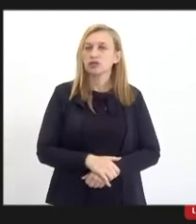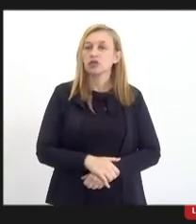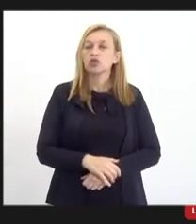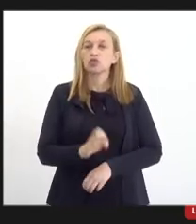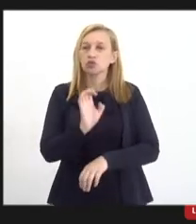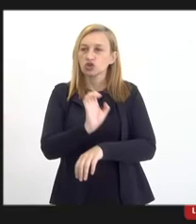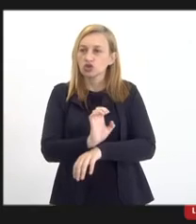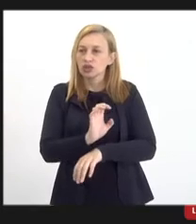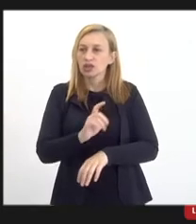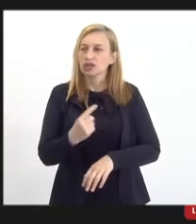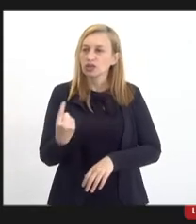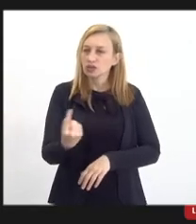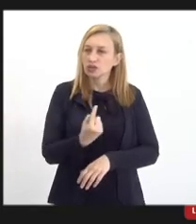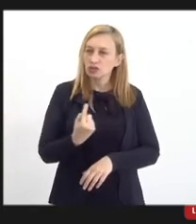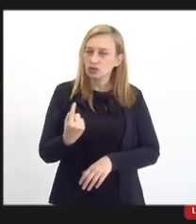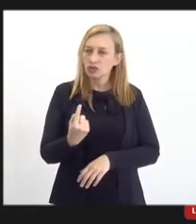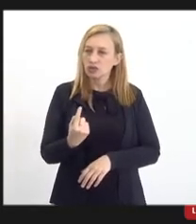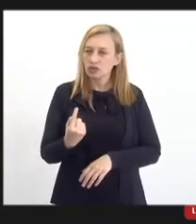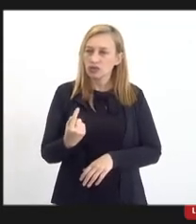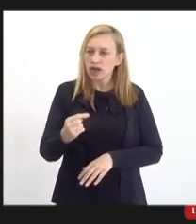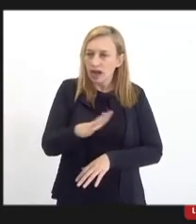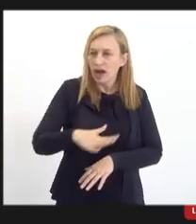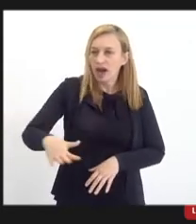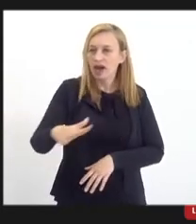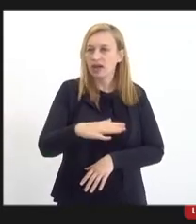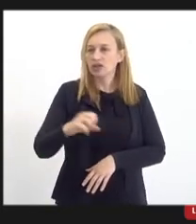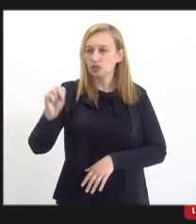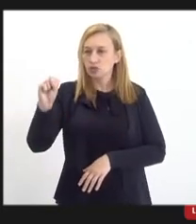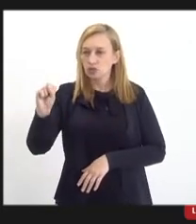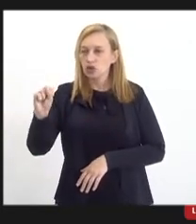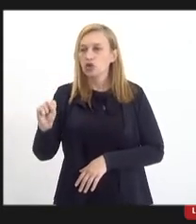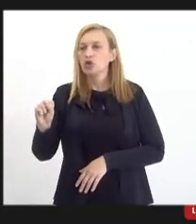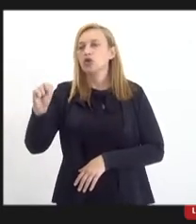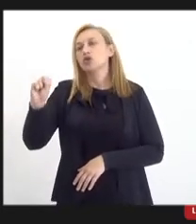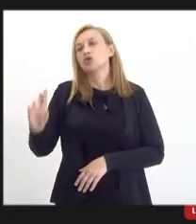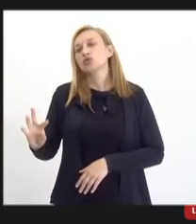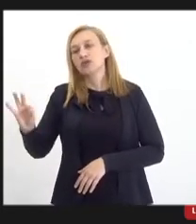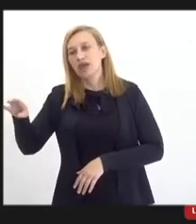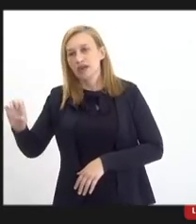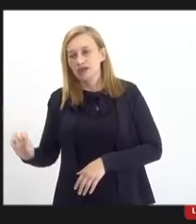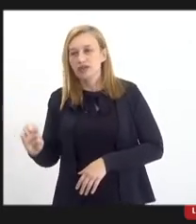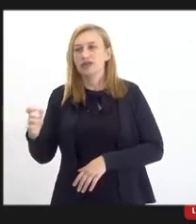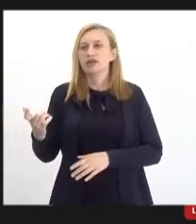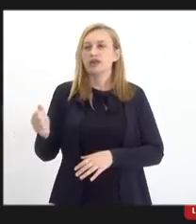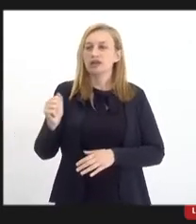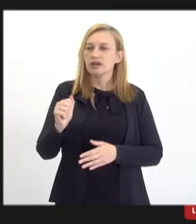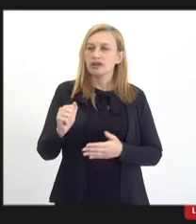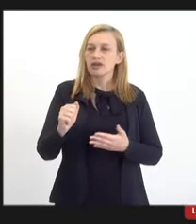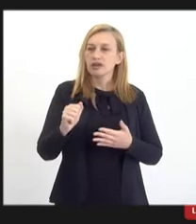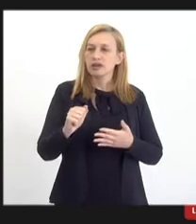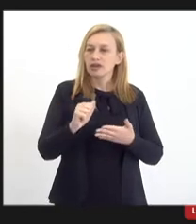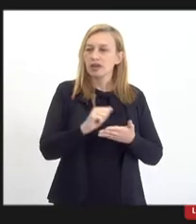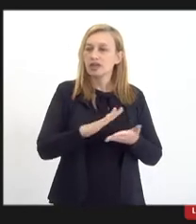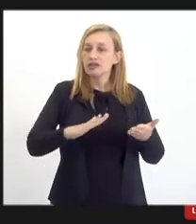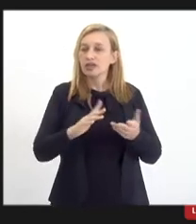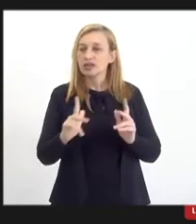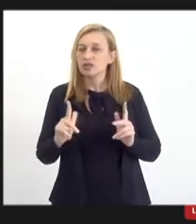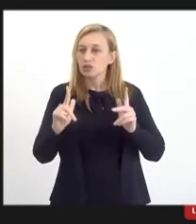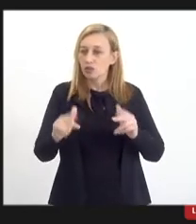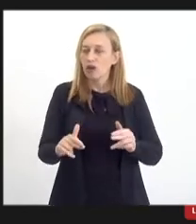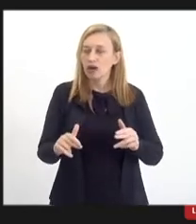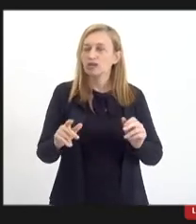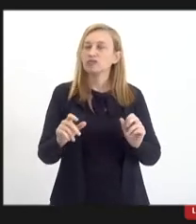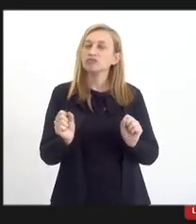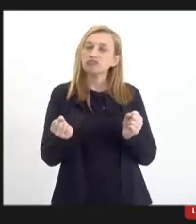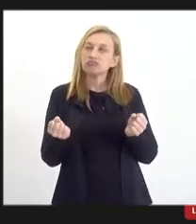estados, né, da nossa região sudeste, em atividades que são, né, idênticas, e aí a